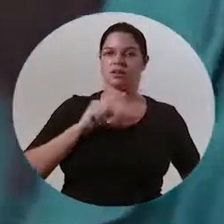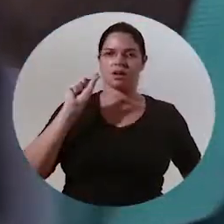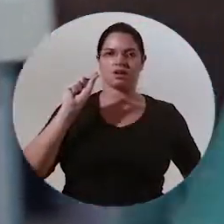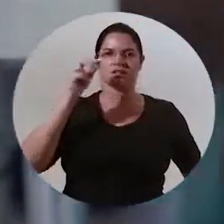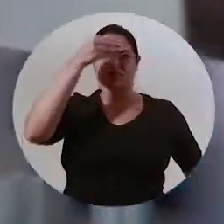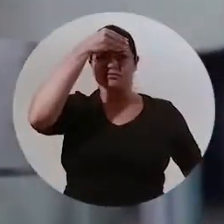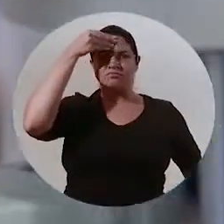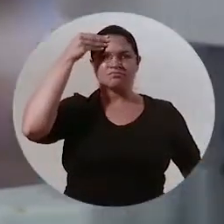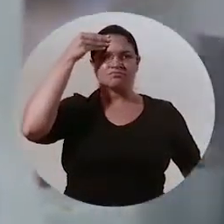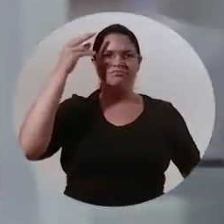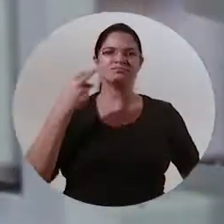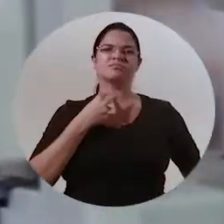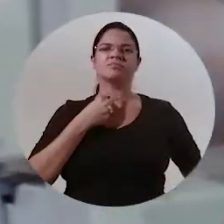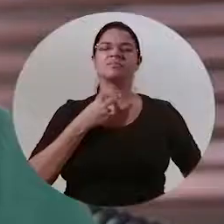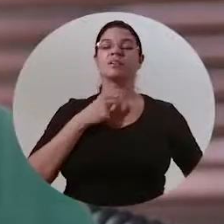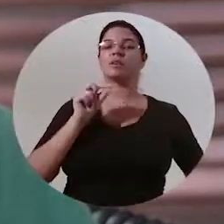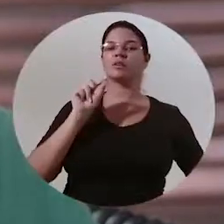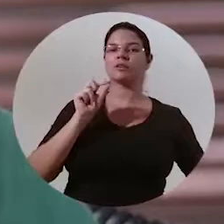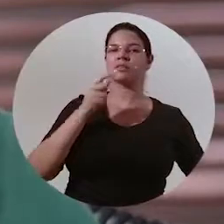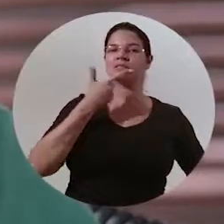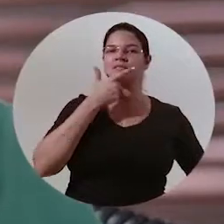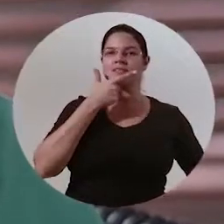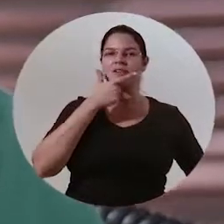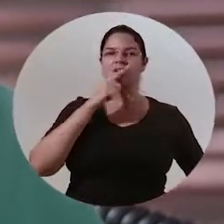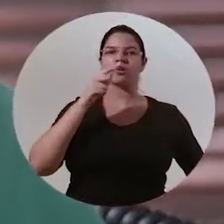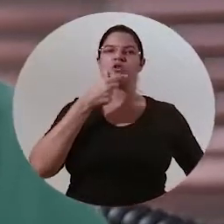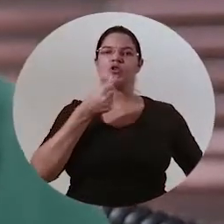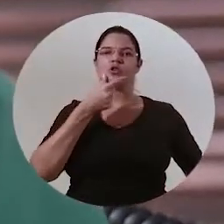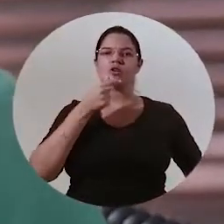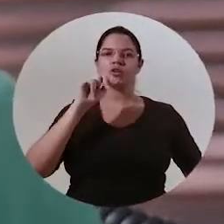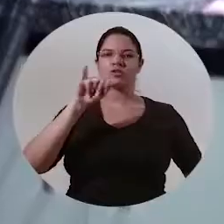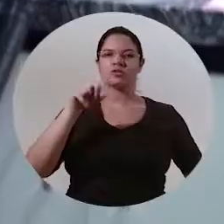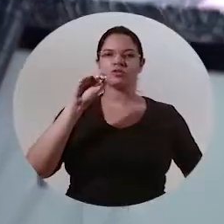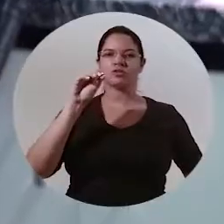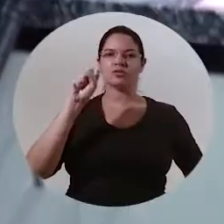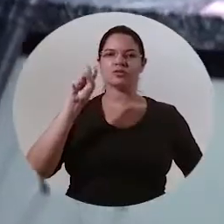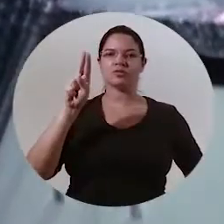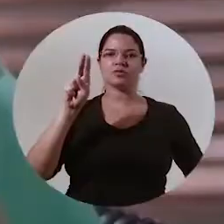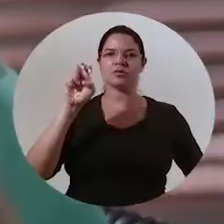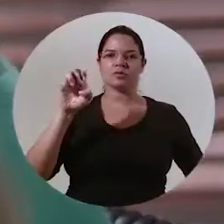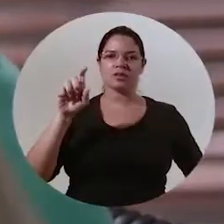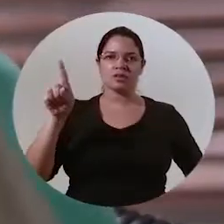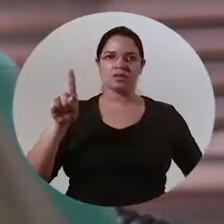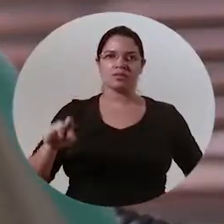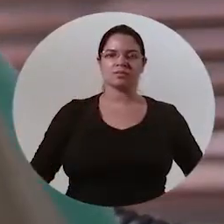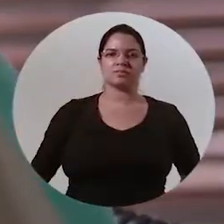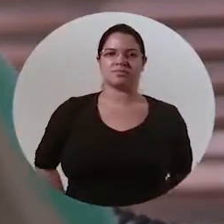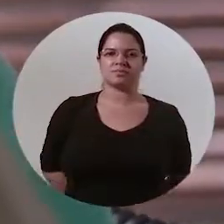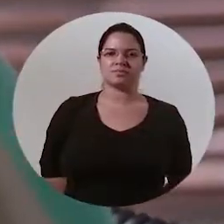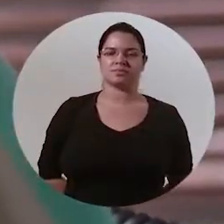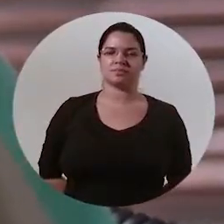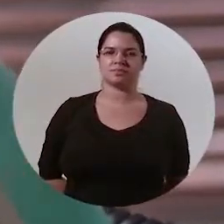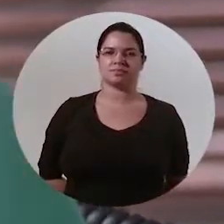E se tem algo inesquecível é mesmo o sorriso do seu Josué com o óculos novo